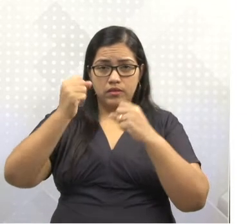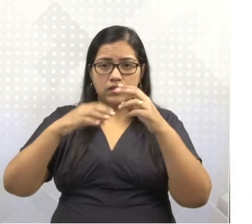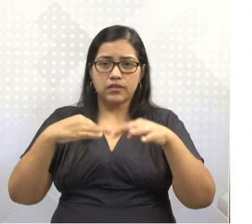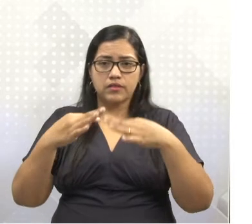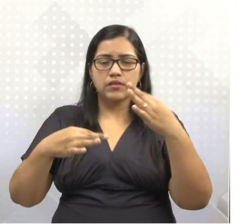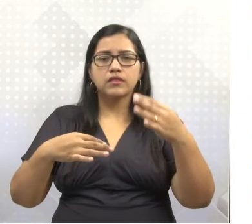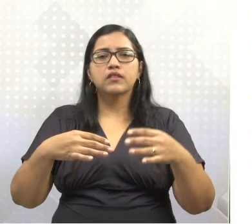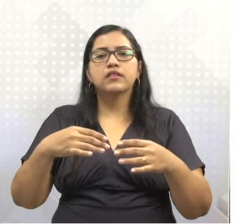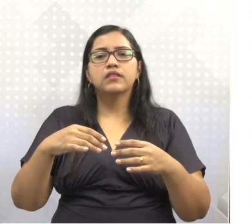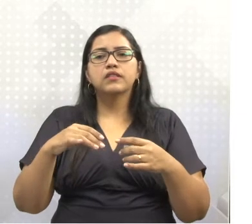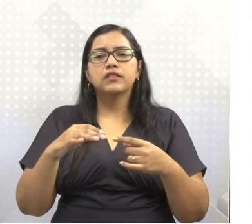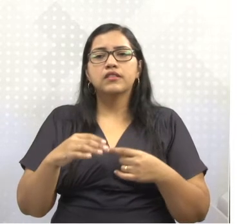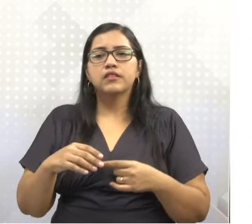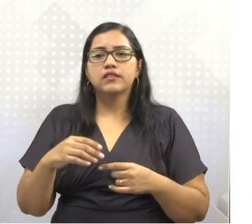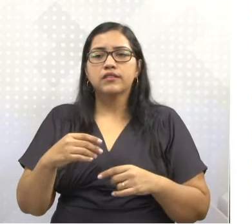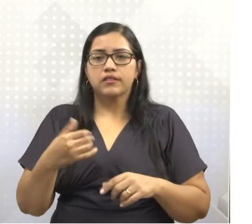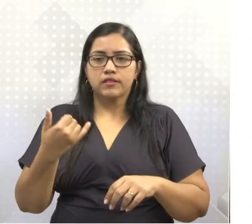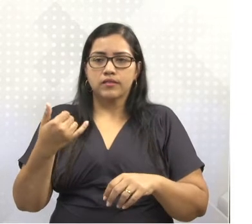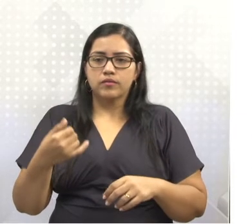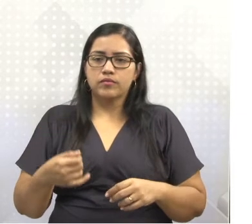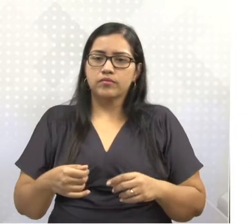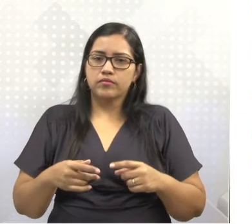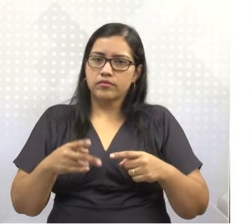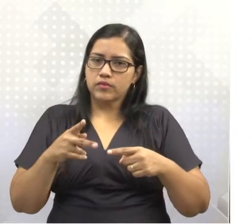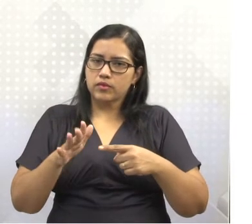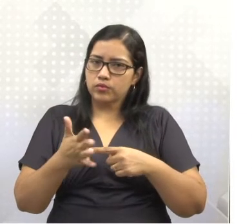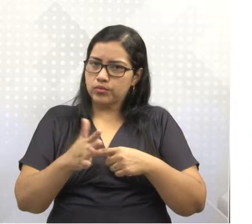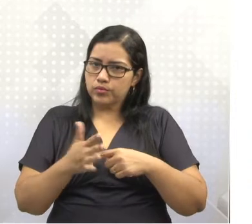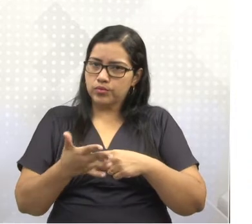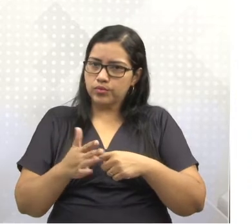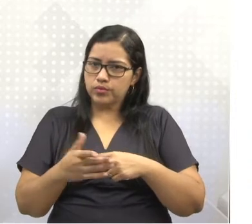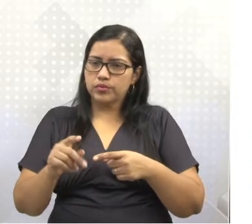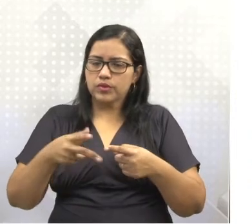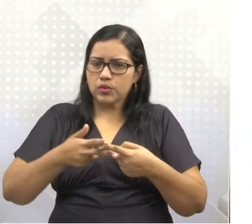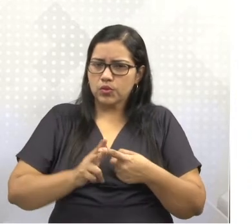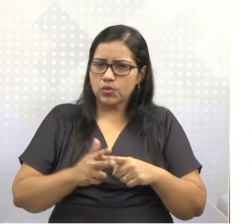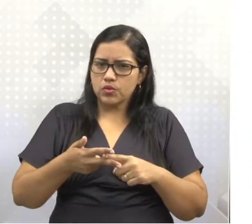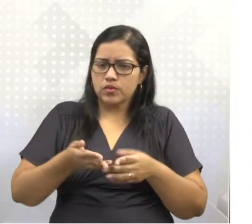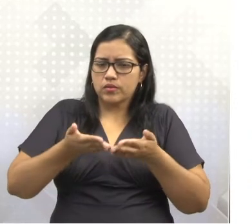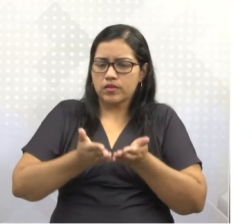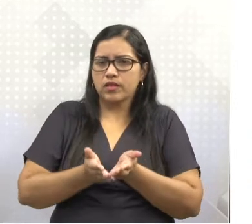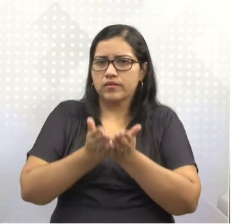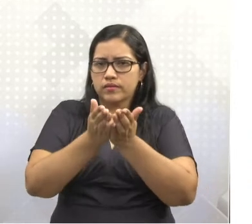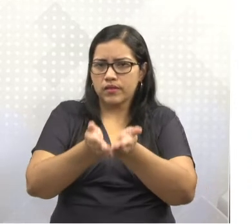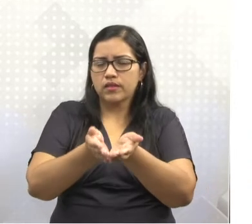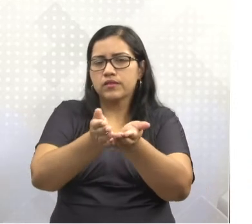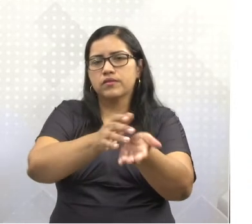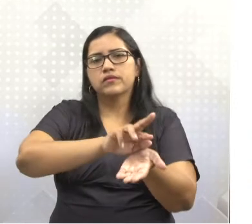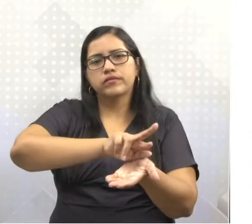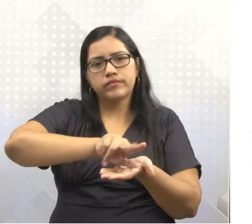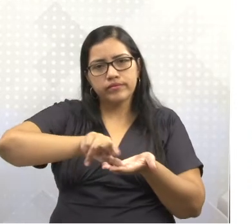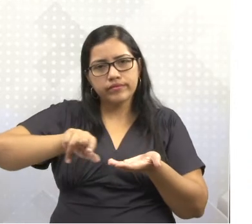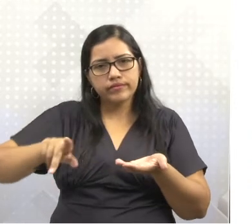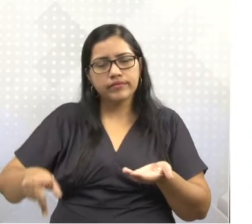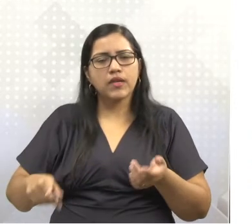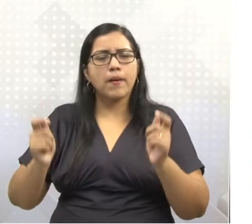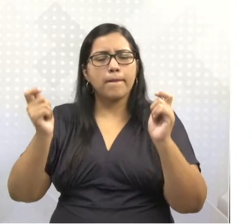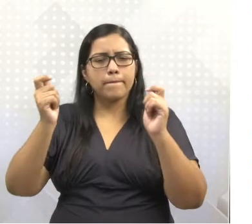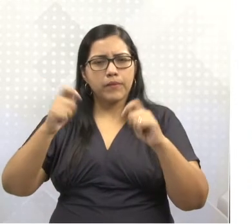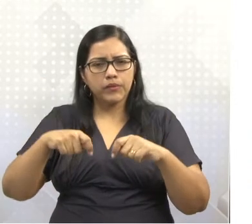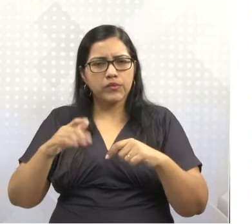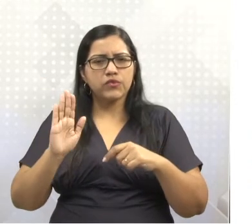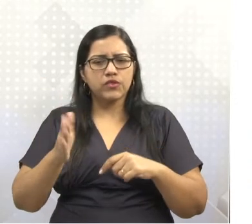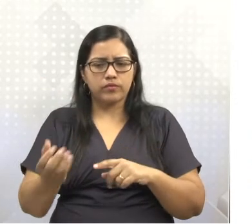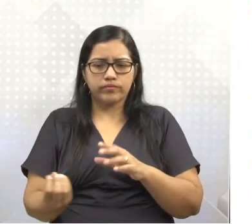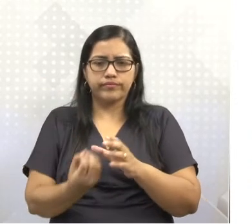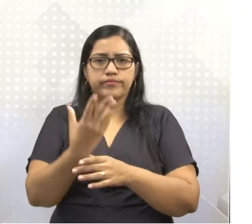eletromecânicas, de construção naval, entre outros. E também, que também puderam ser destacadas